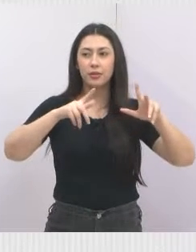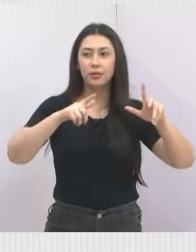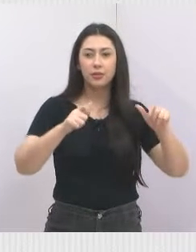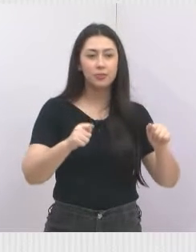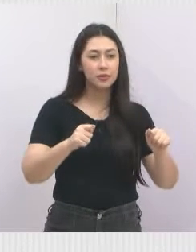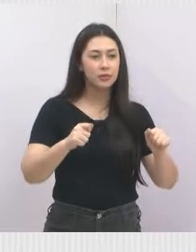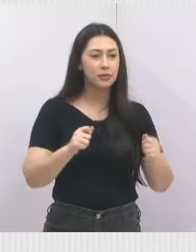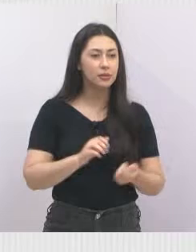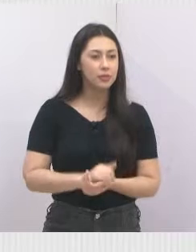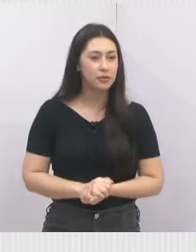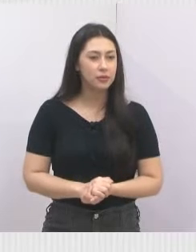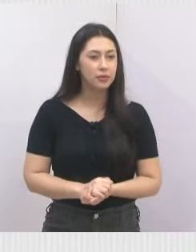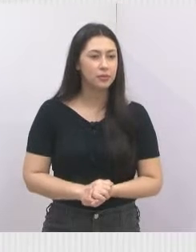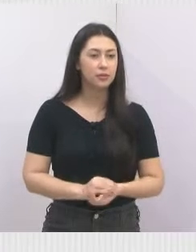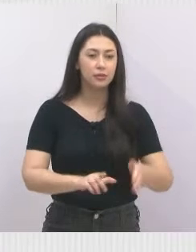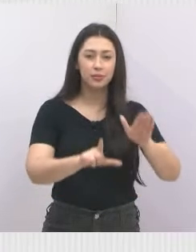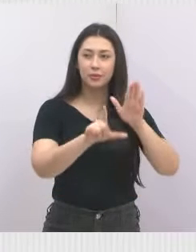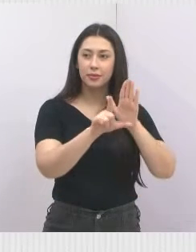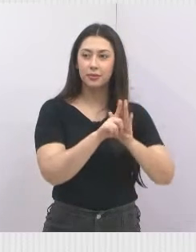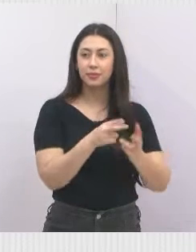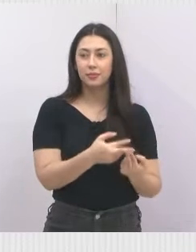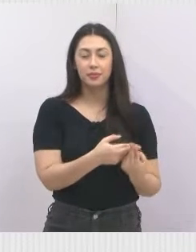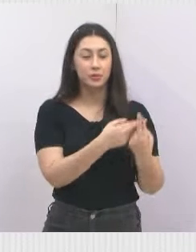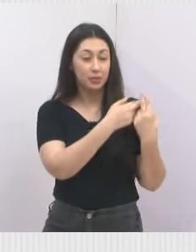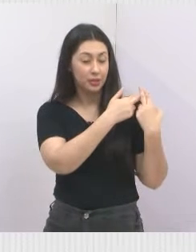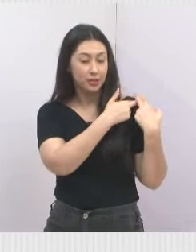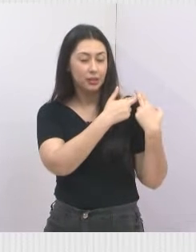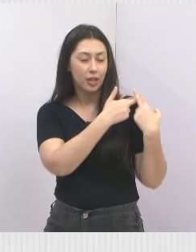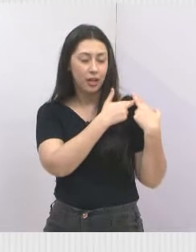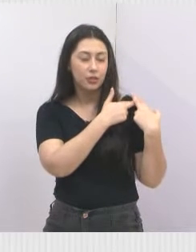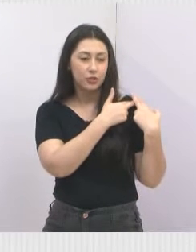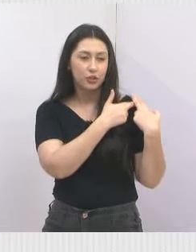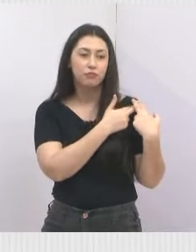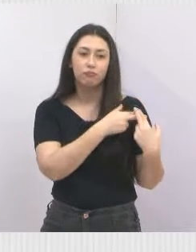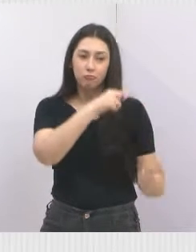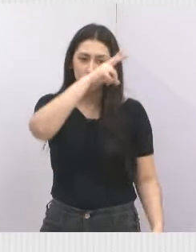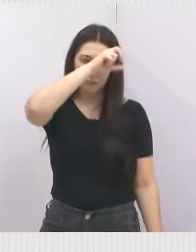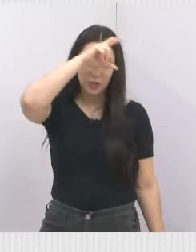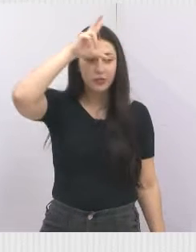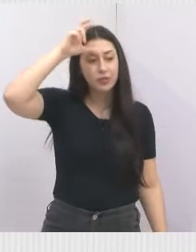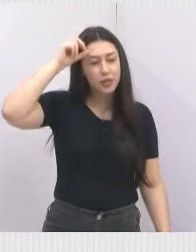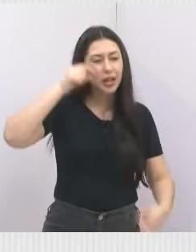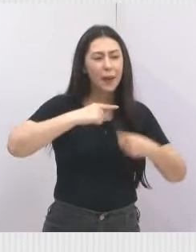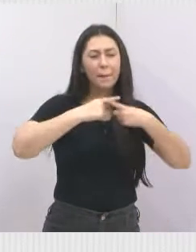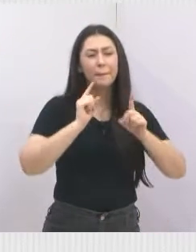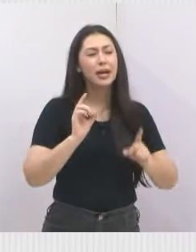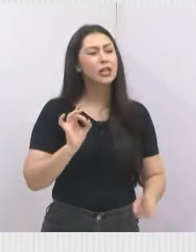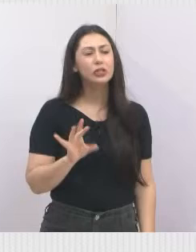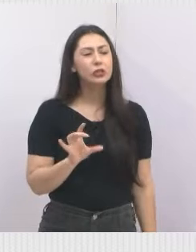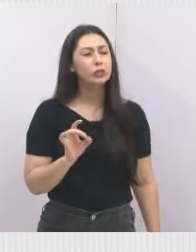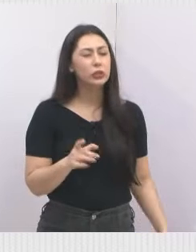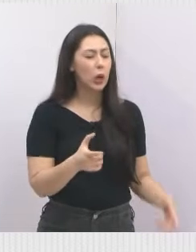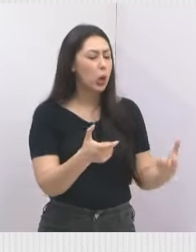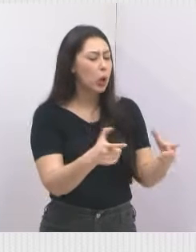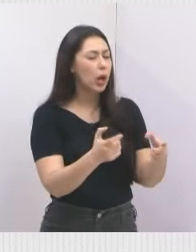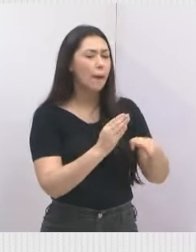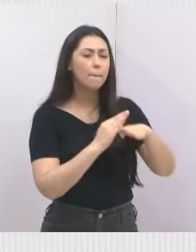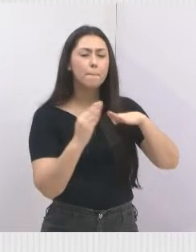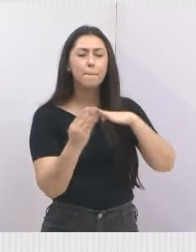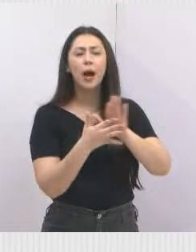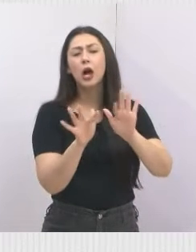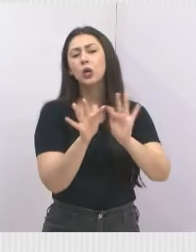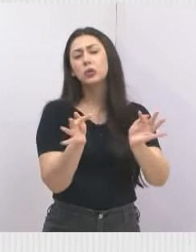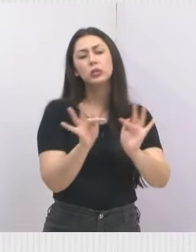do nosso município, a calçada é de responsabilidade do município. Mas por que só nas periferias que é o